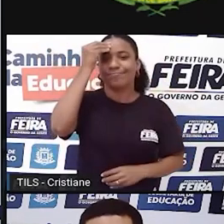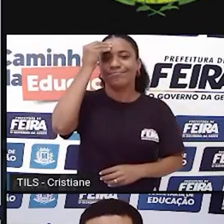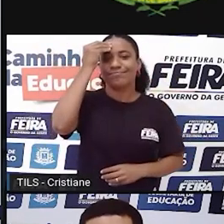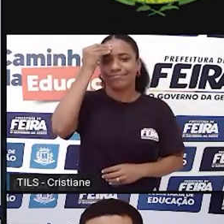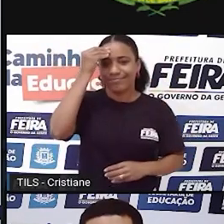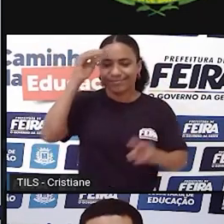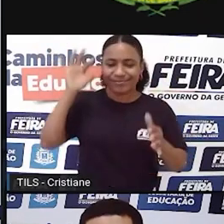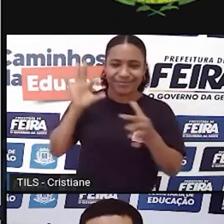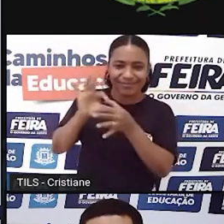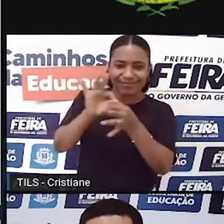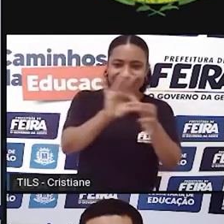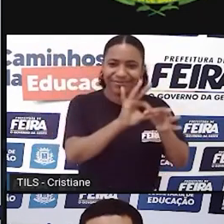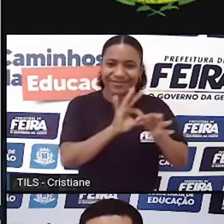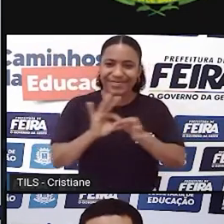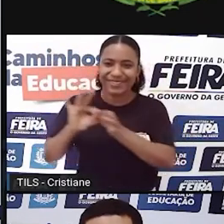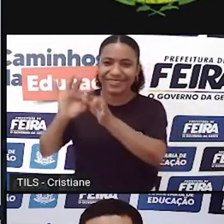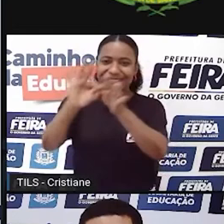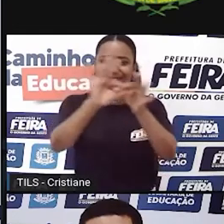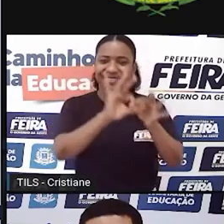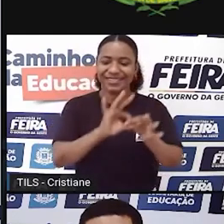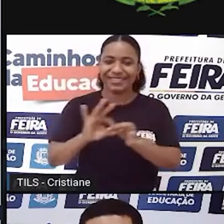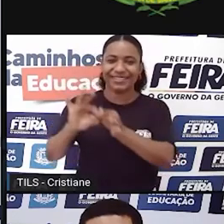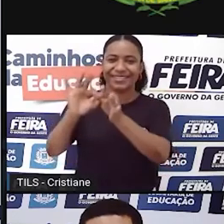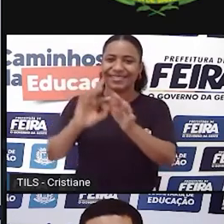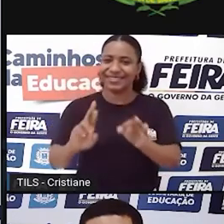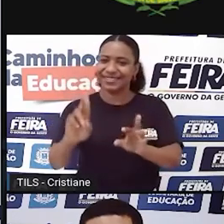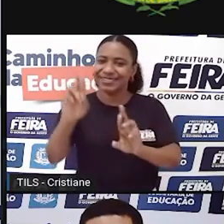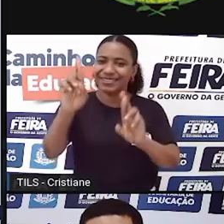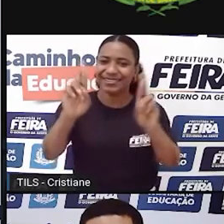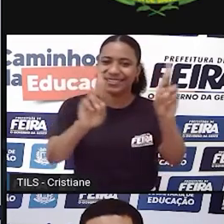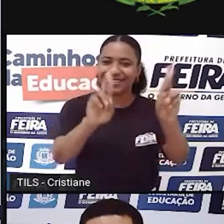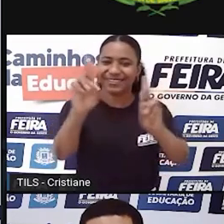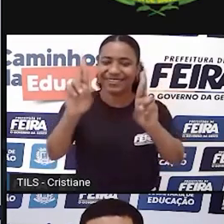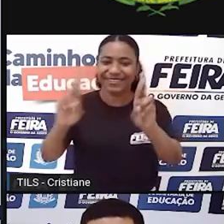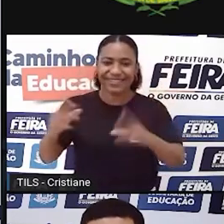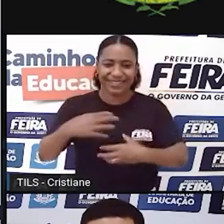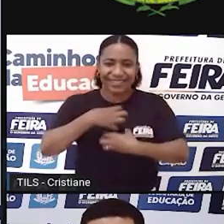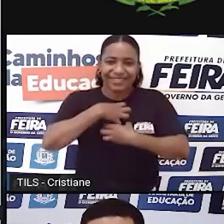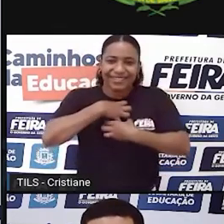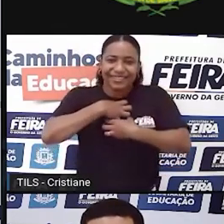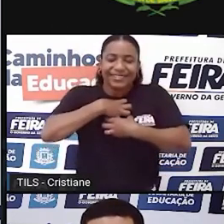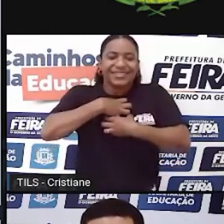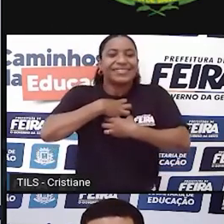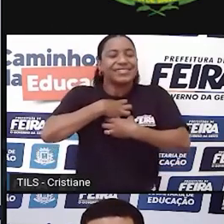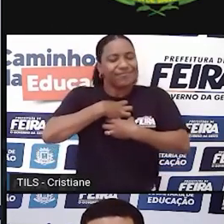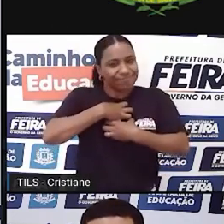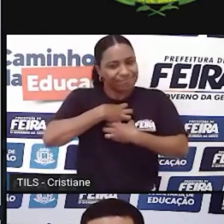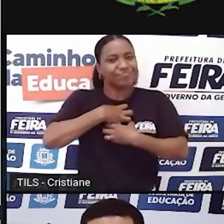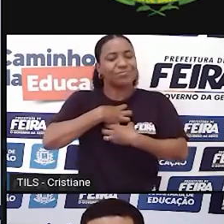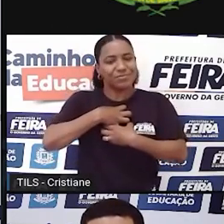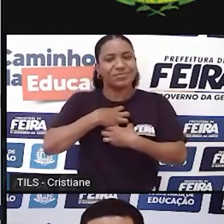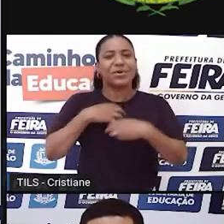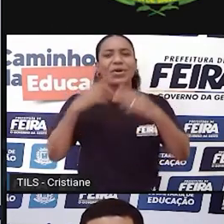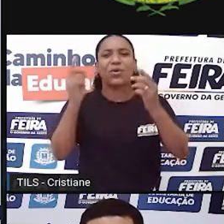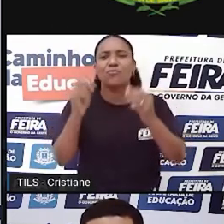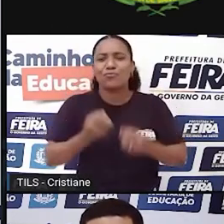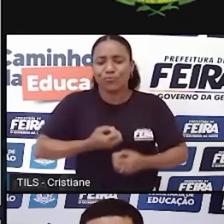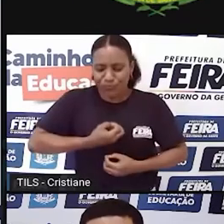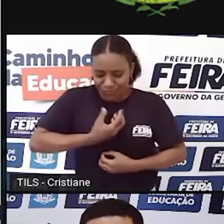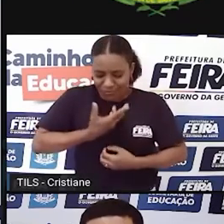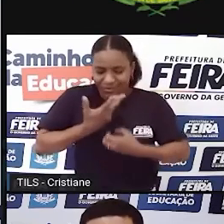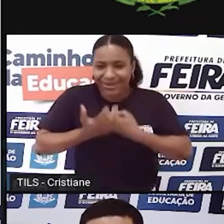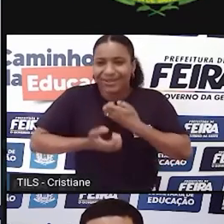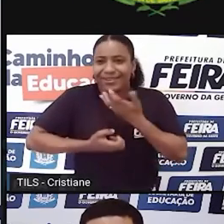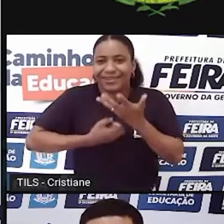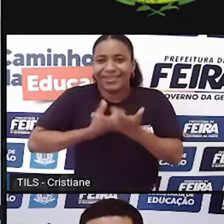poetas que faz jus ao coração. Sou catadora de versos, sou os versos dos